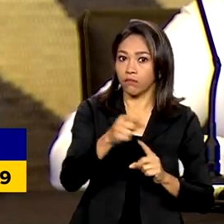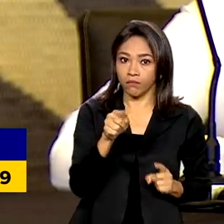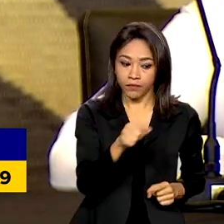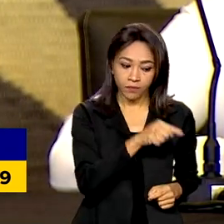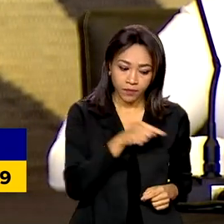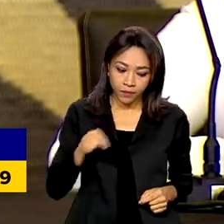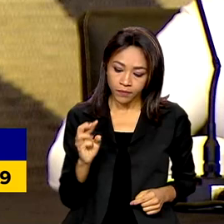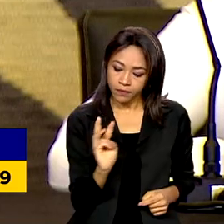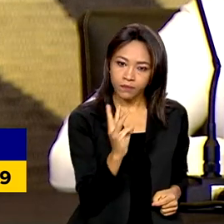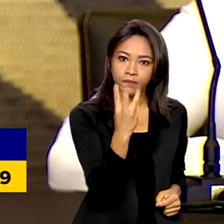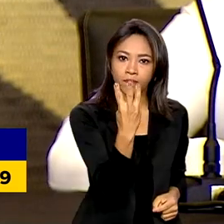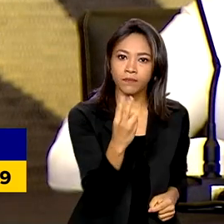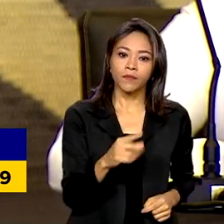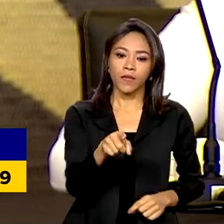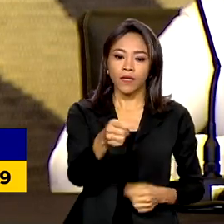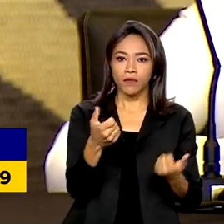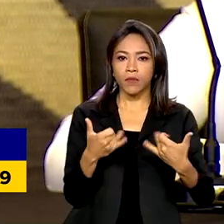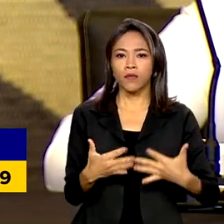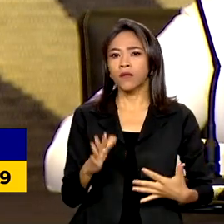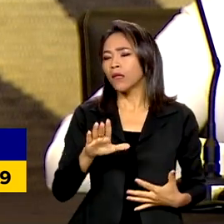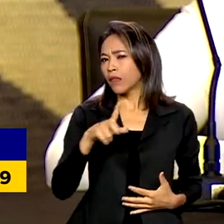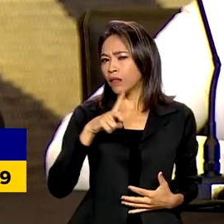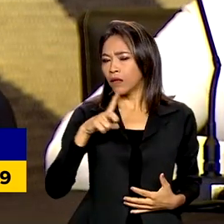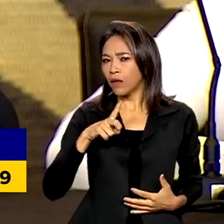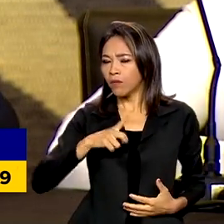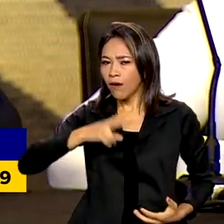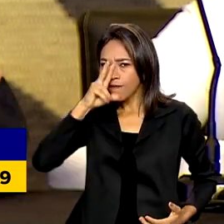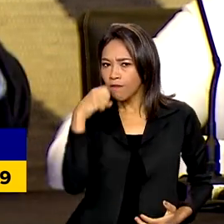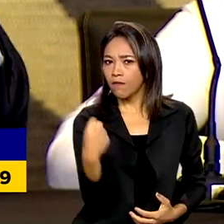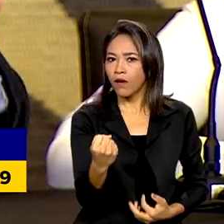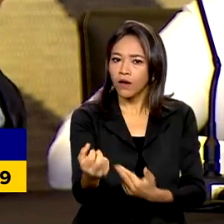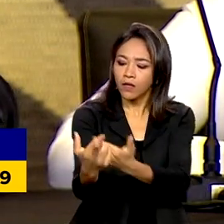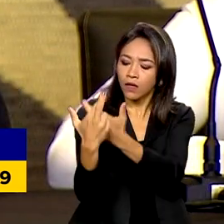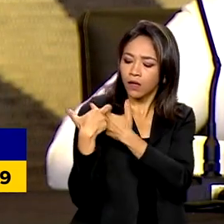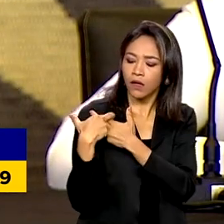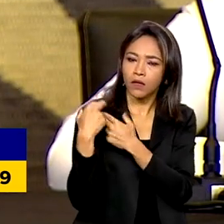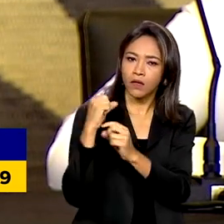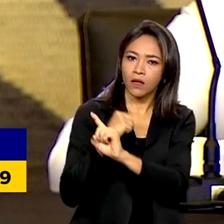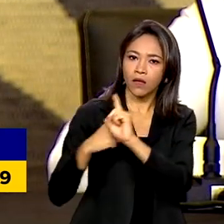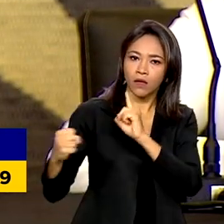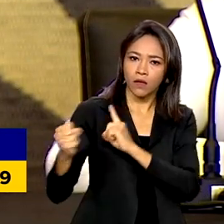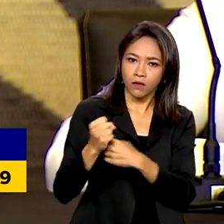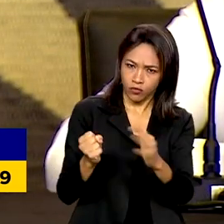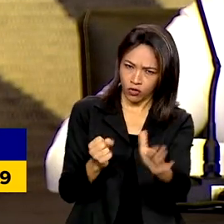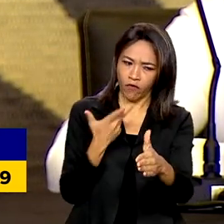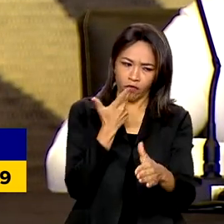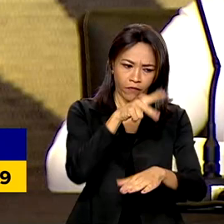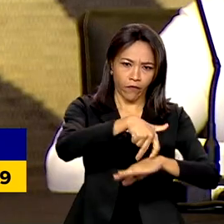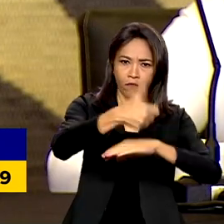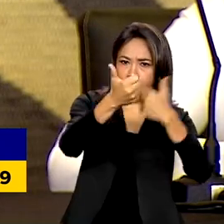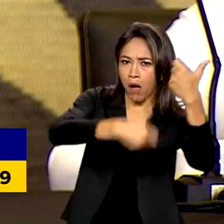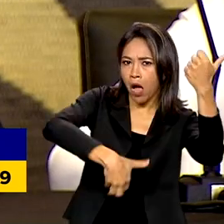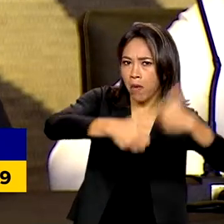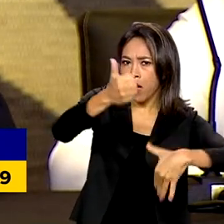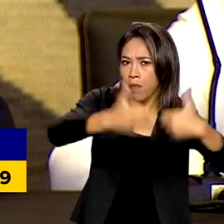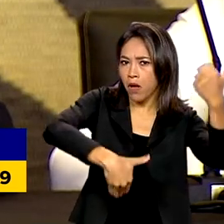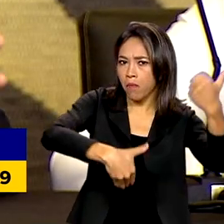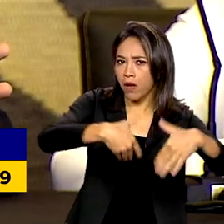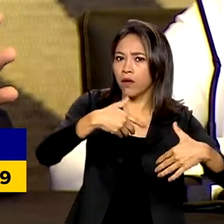uma forte responsabilidade social e, como foi dito aqui, fazer e fazer,